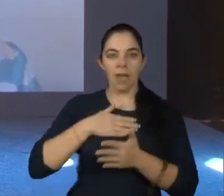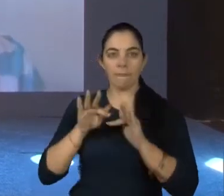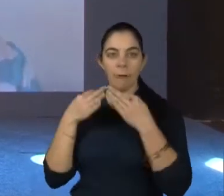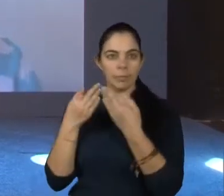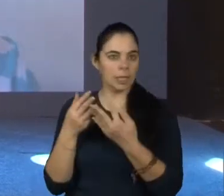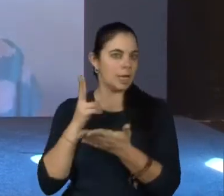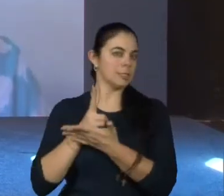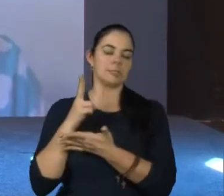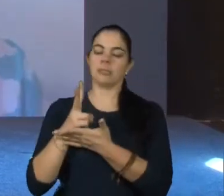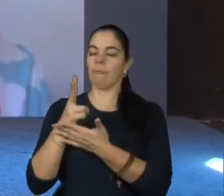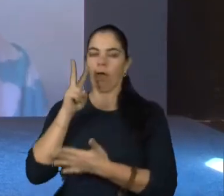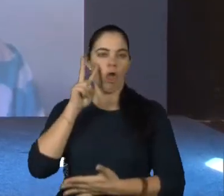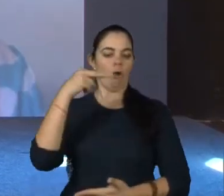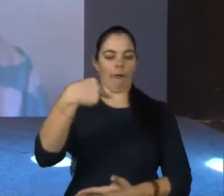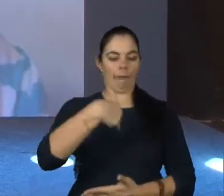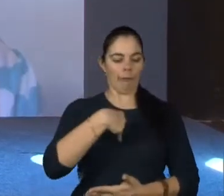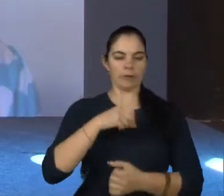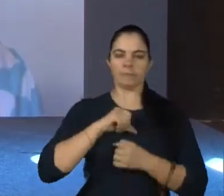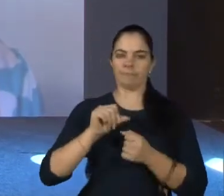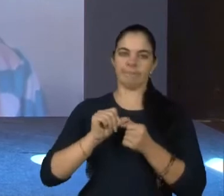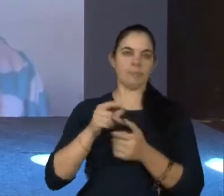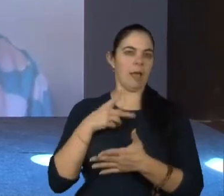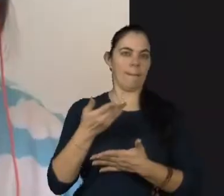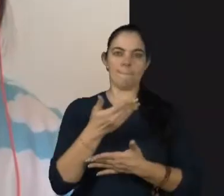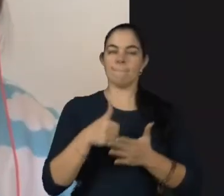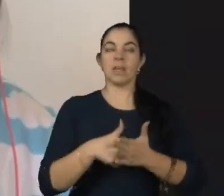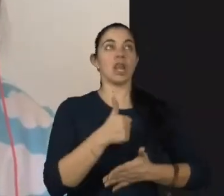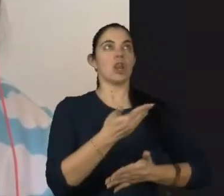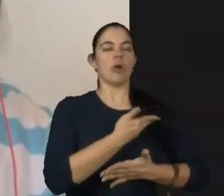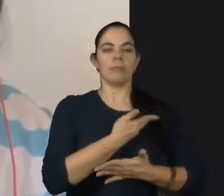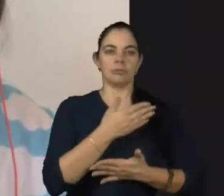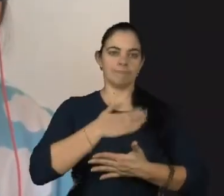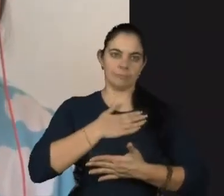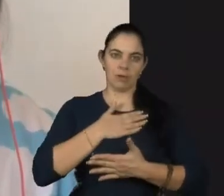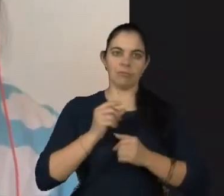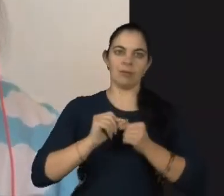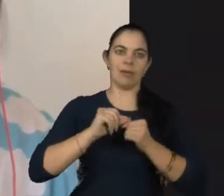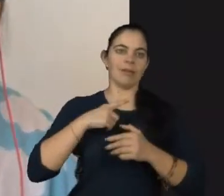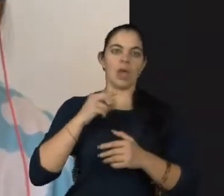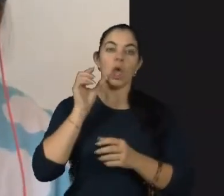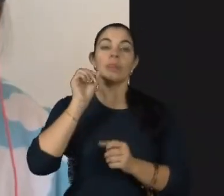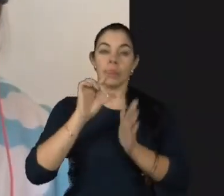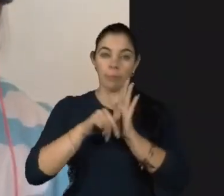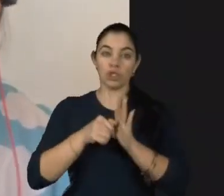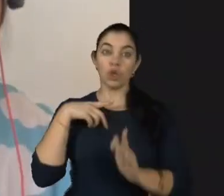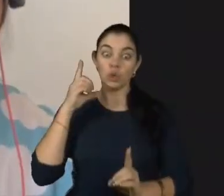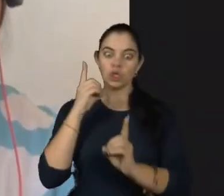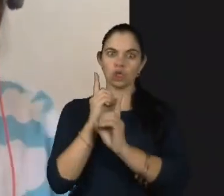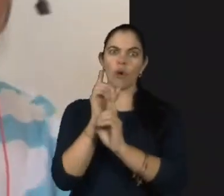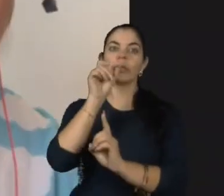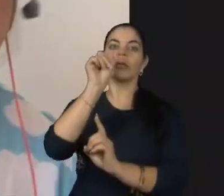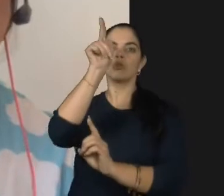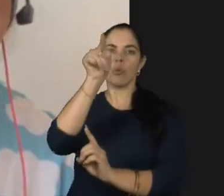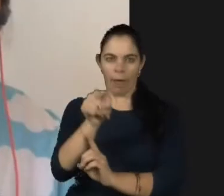todo, fazendo o melhor meu amigo, eu espelho ser meu melhor amigo. Então, a partir do momento que você se reconhece, a aceitação, ela não